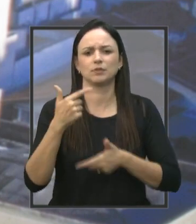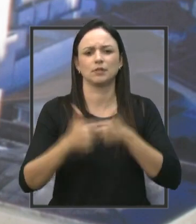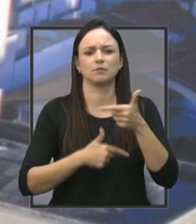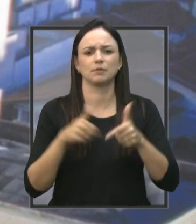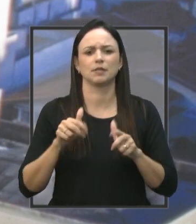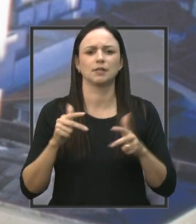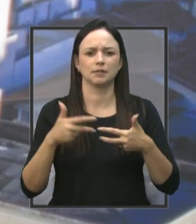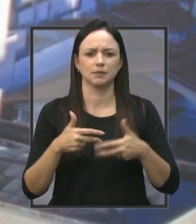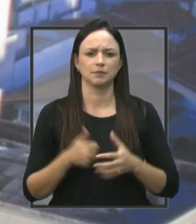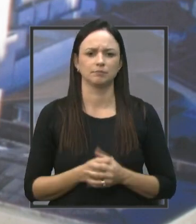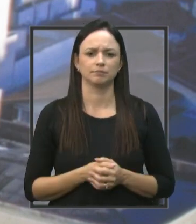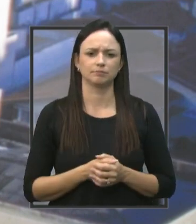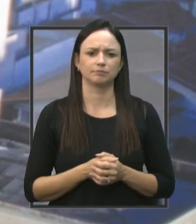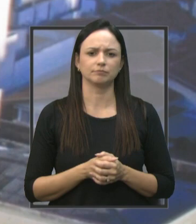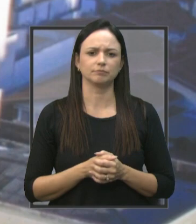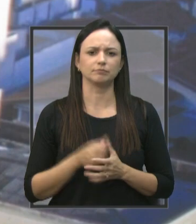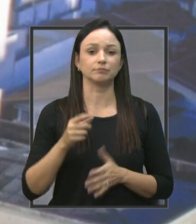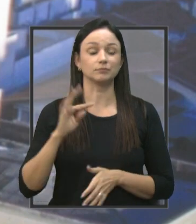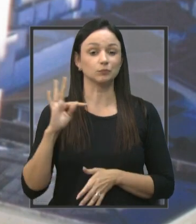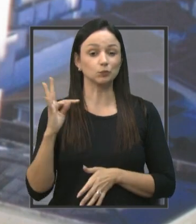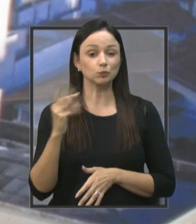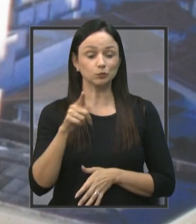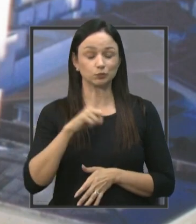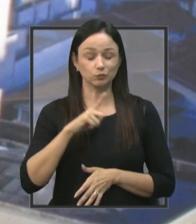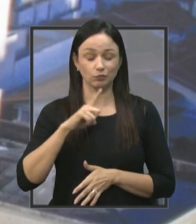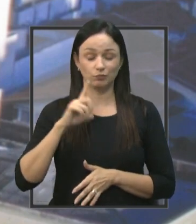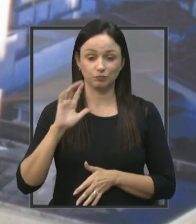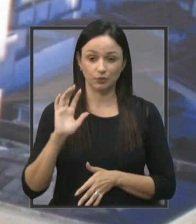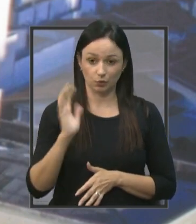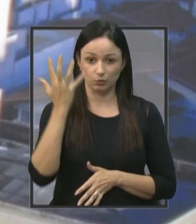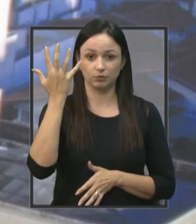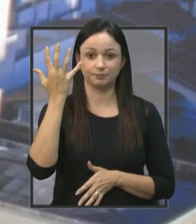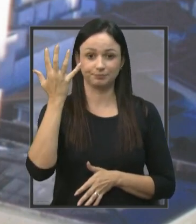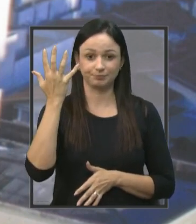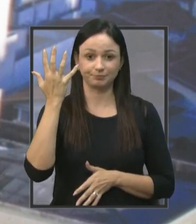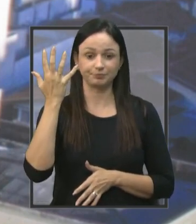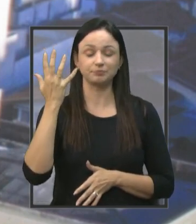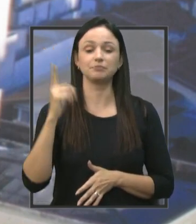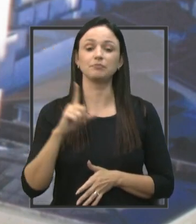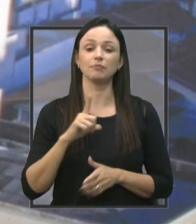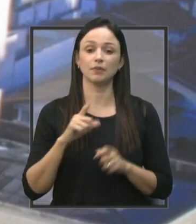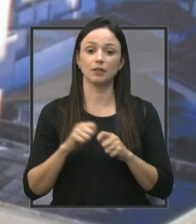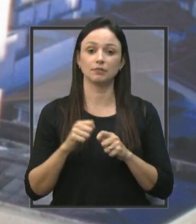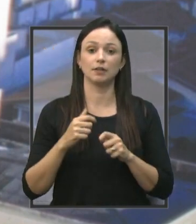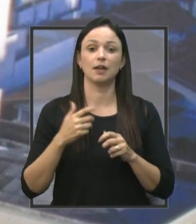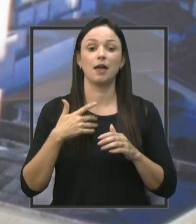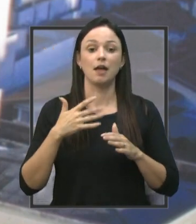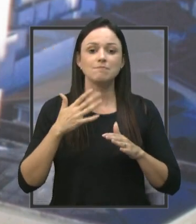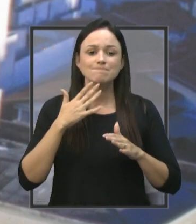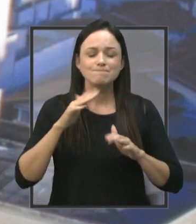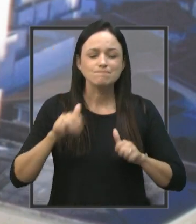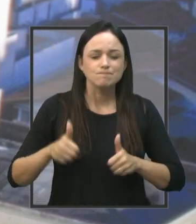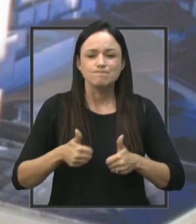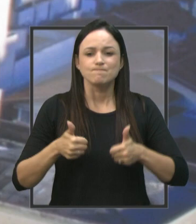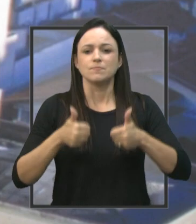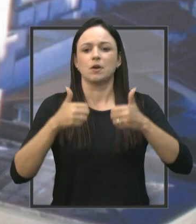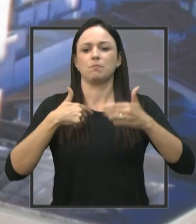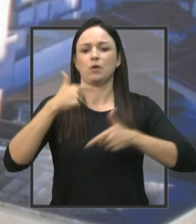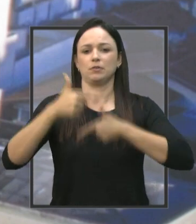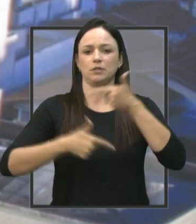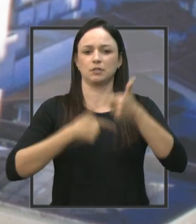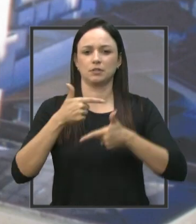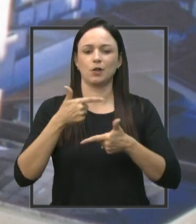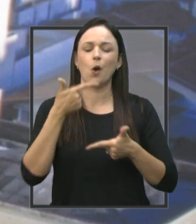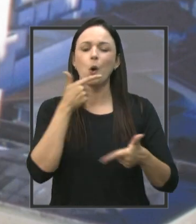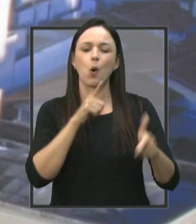na Câmara Municipal. Mas tudo isso que está acontecendo está engrandecendo o meu trabalho. No entanto, são as